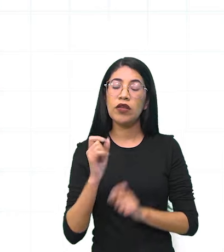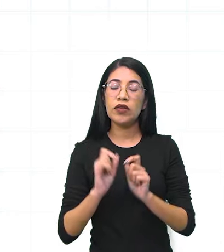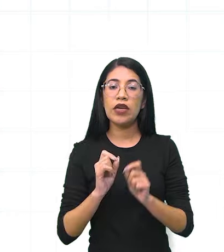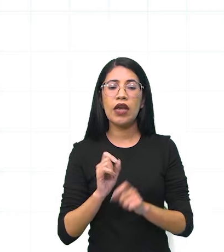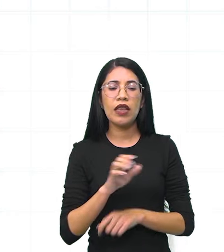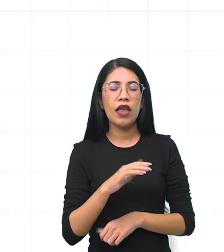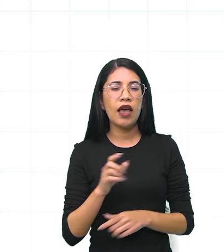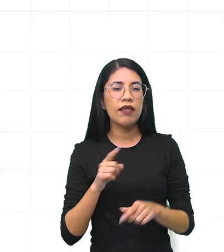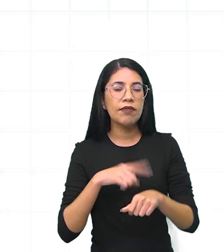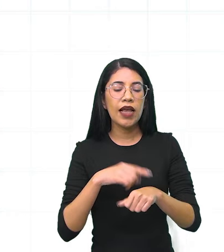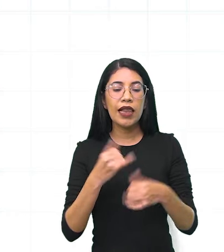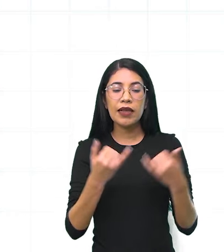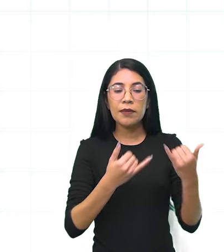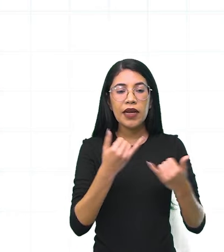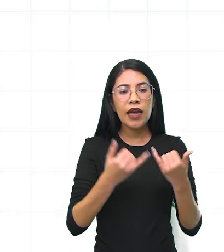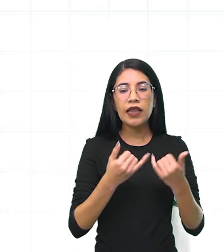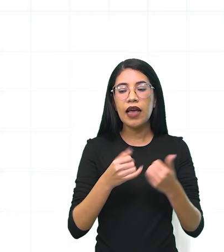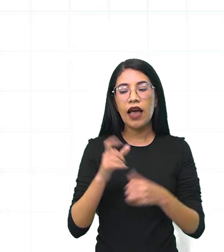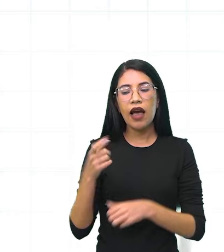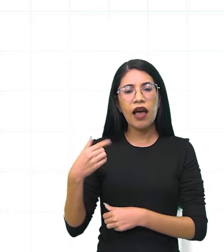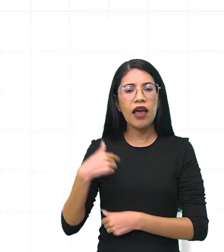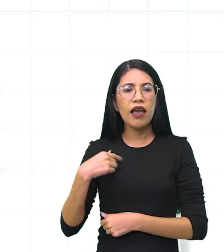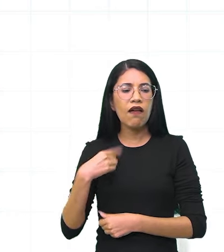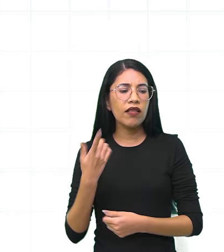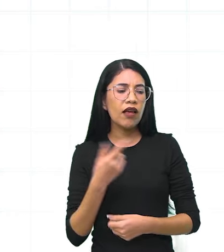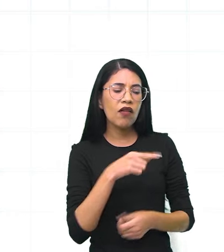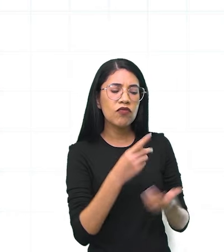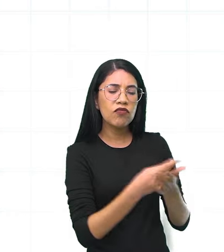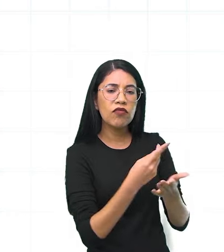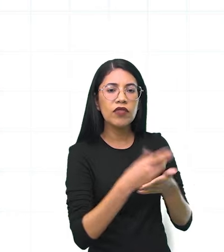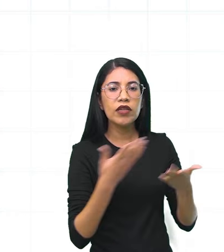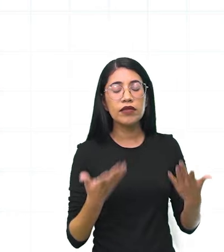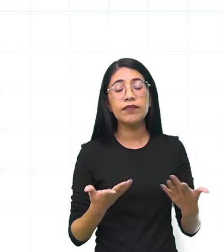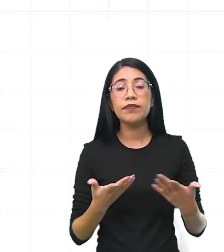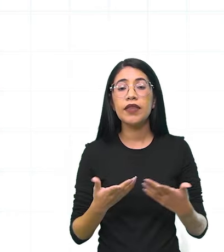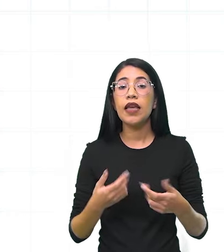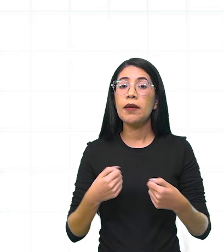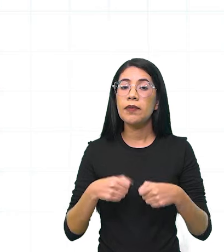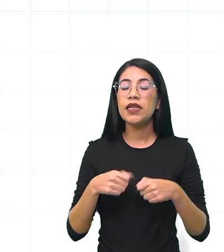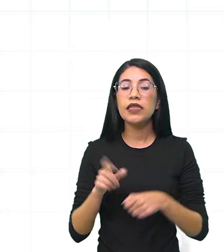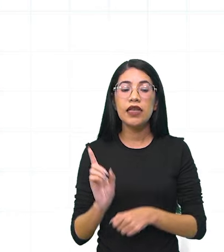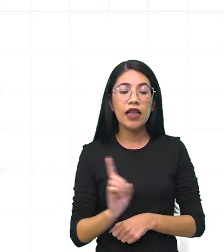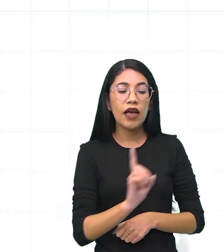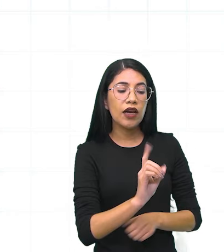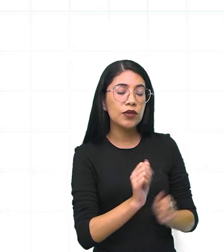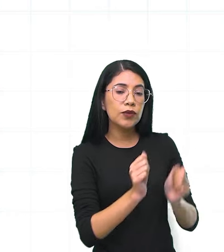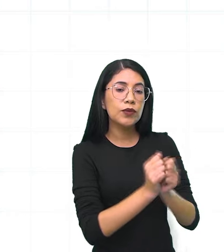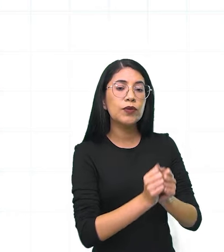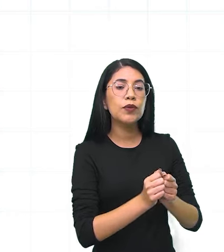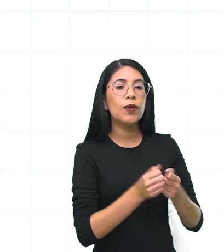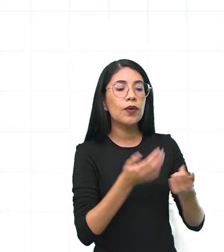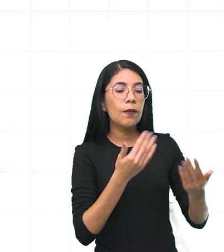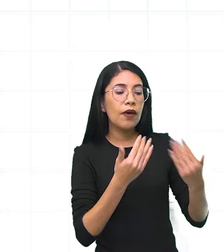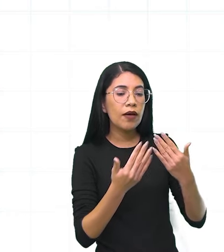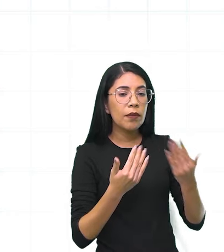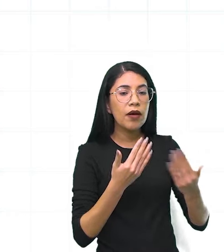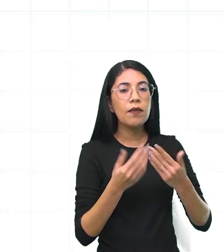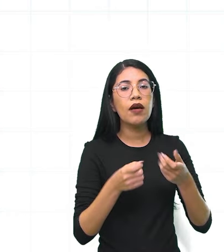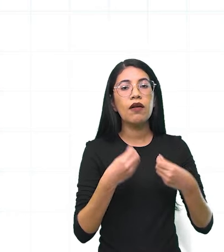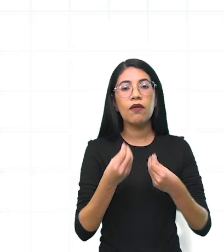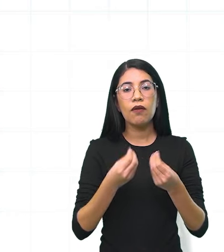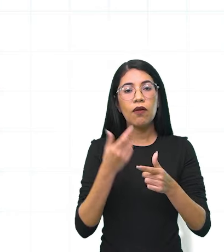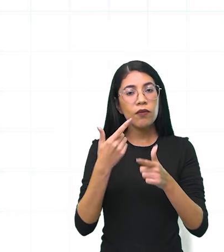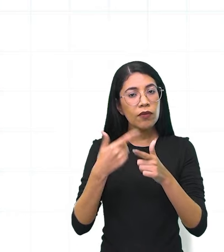a tá ali brincando, aconteceu, não, é minha vez, não, você errou. E aí você vai ter que ir ali, ter todo o jogo de cintura para saber